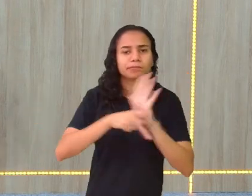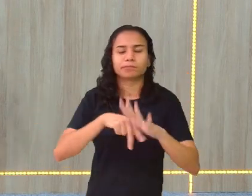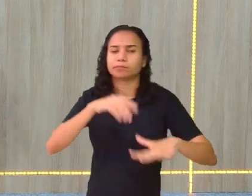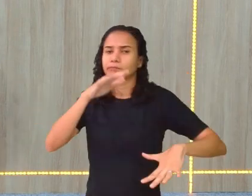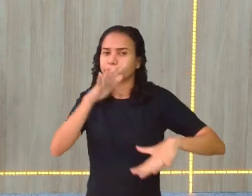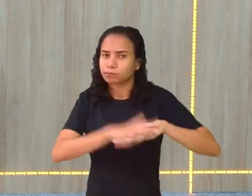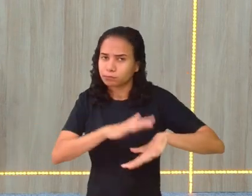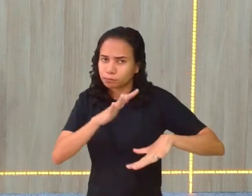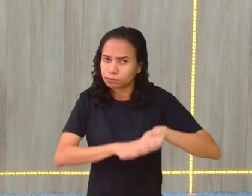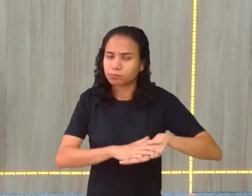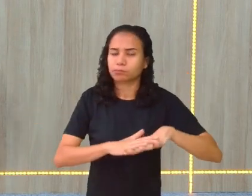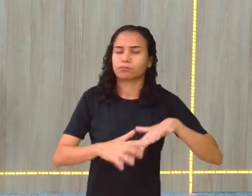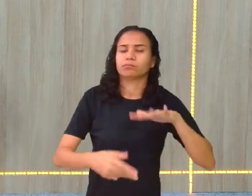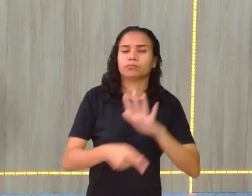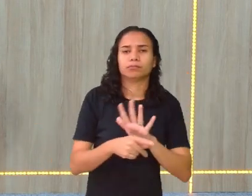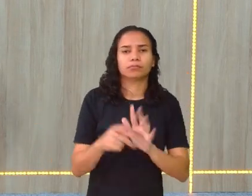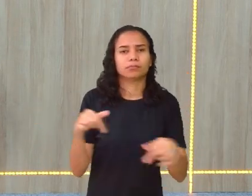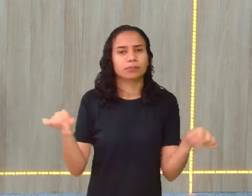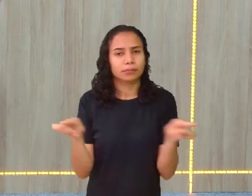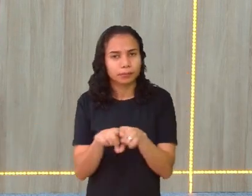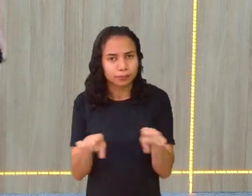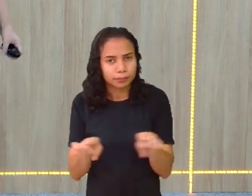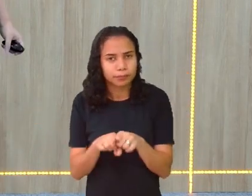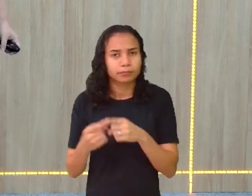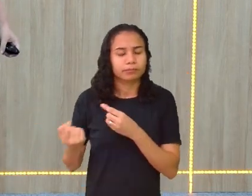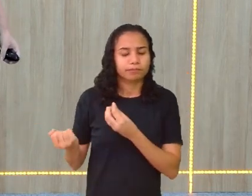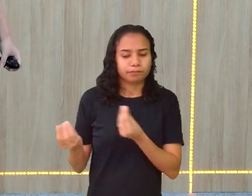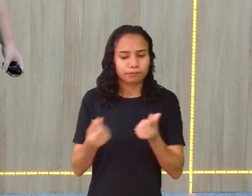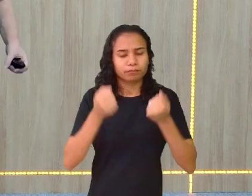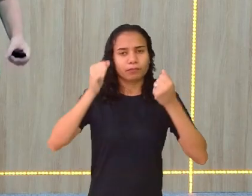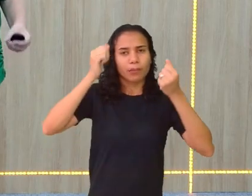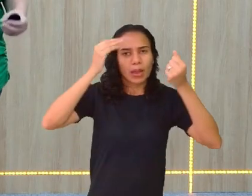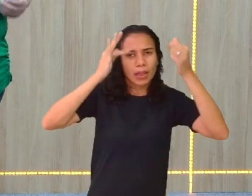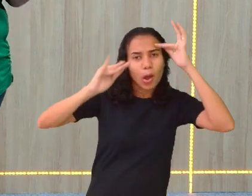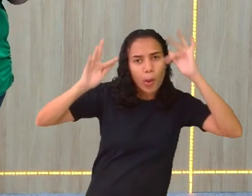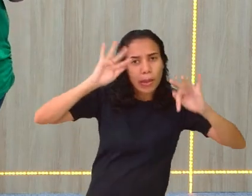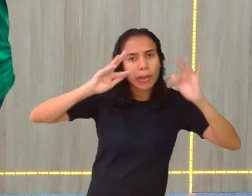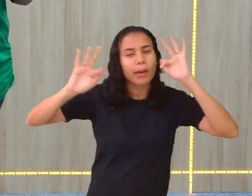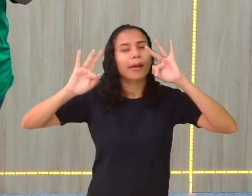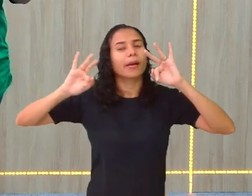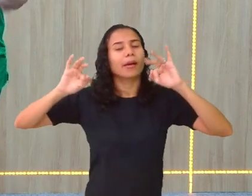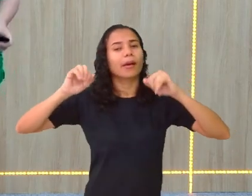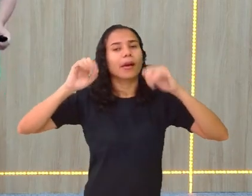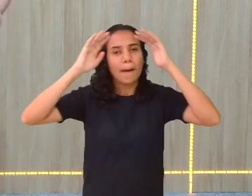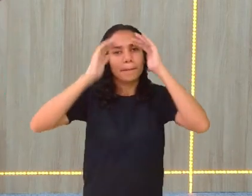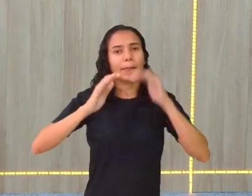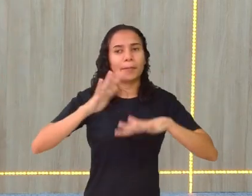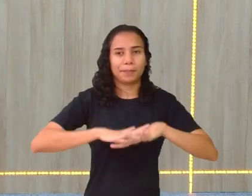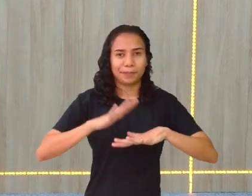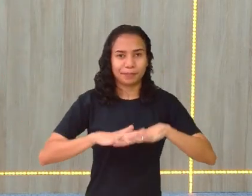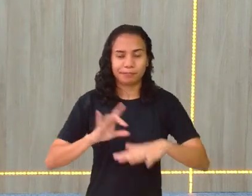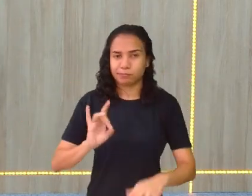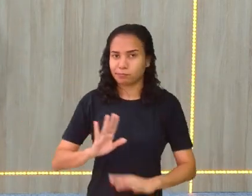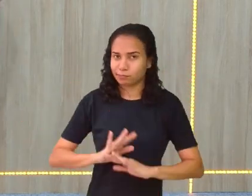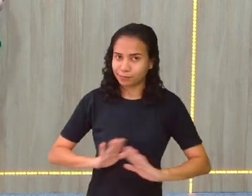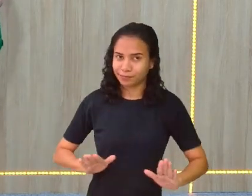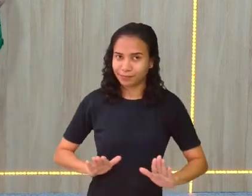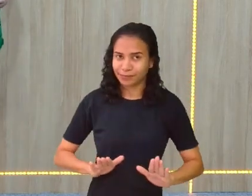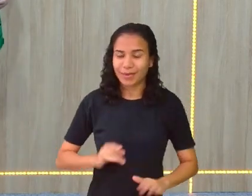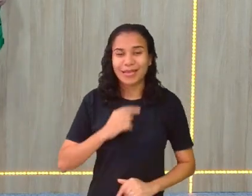as regras, as teorias, respeite a matemática. Só isso.